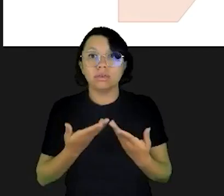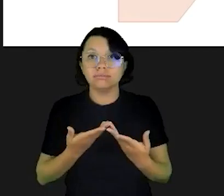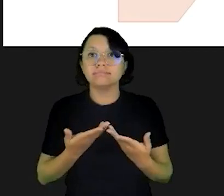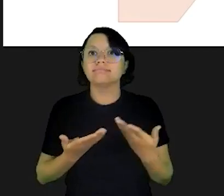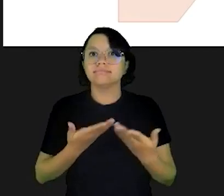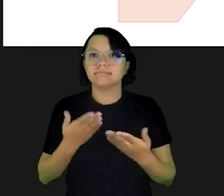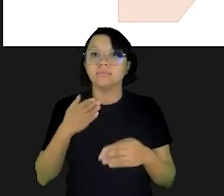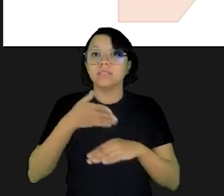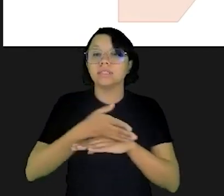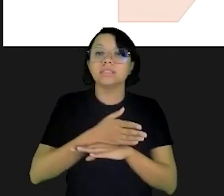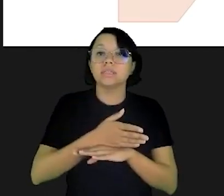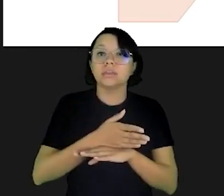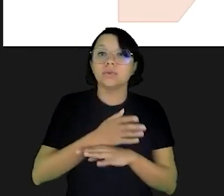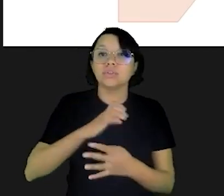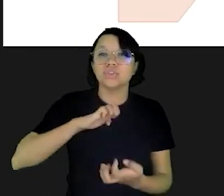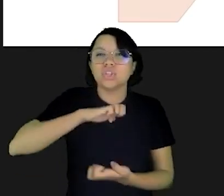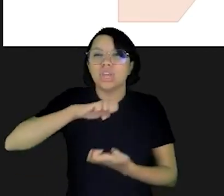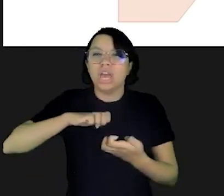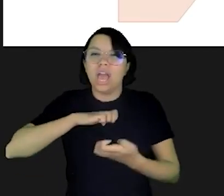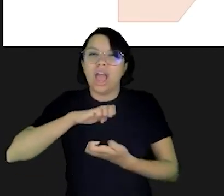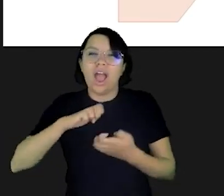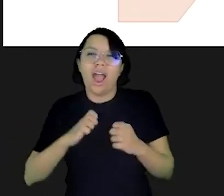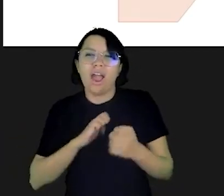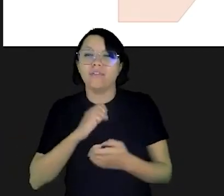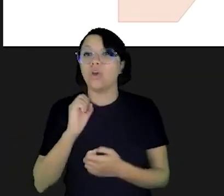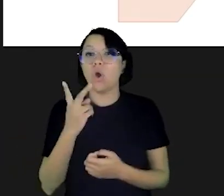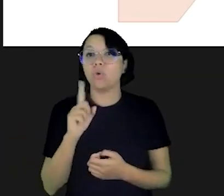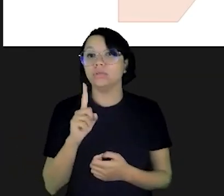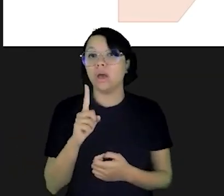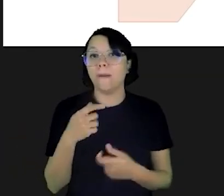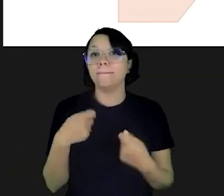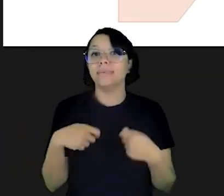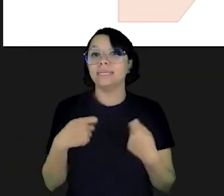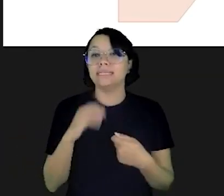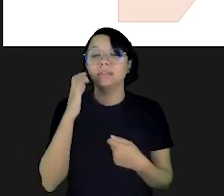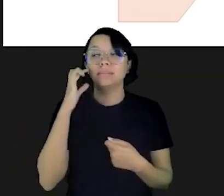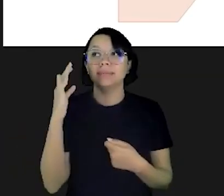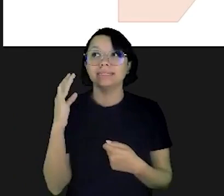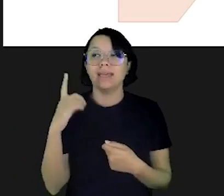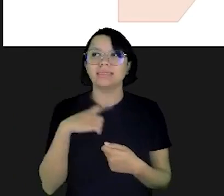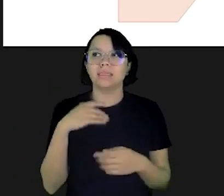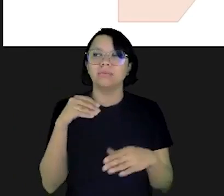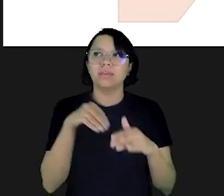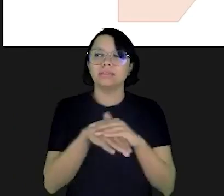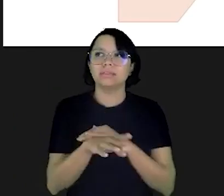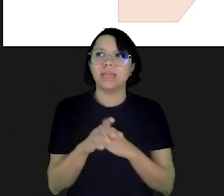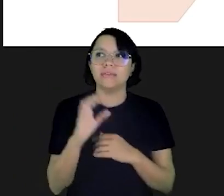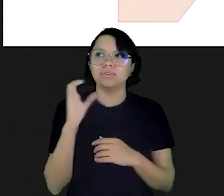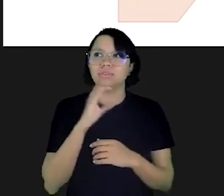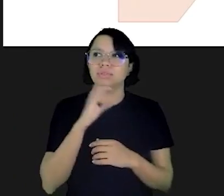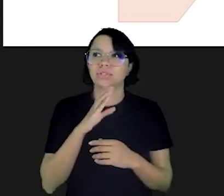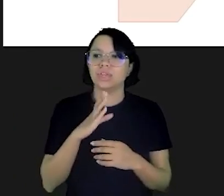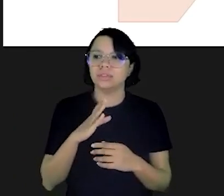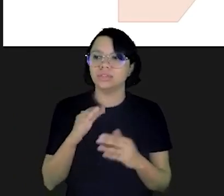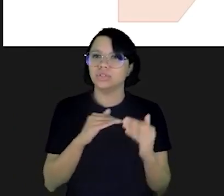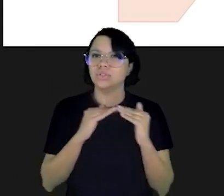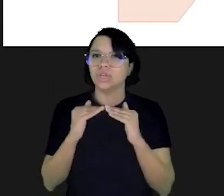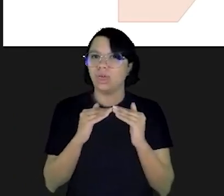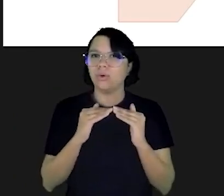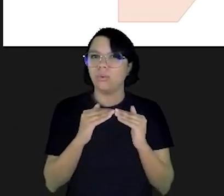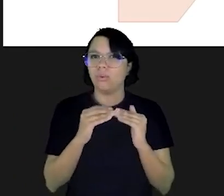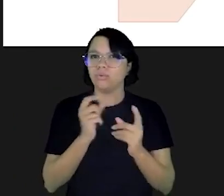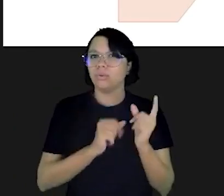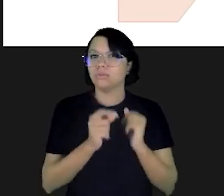recebesse o seu salário então até uma decisão como entrar em greve ou não entrar em greve ela tem que ser pesada de acordo com as suas reservas de